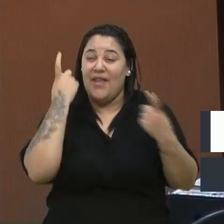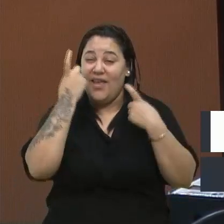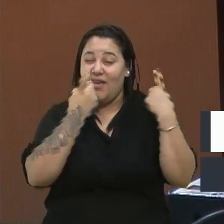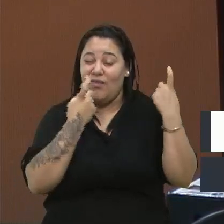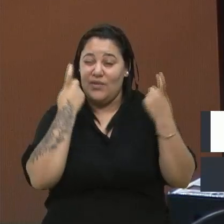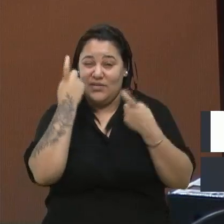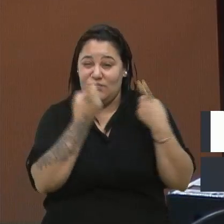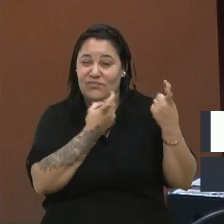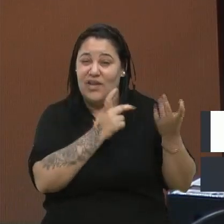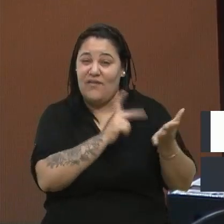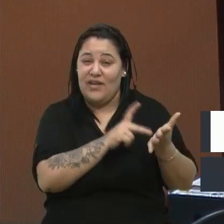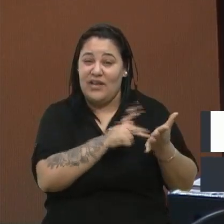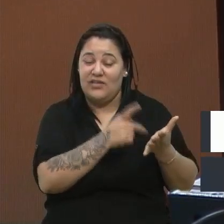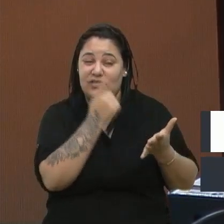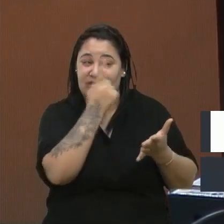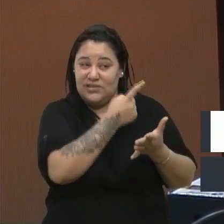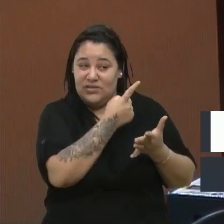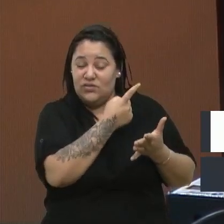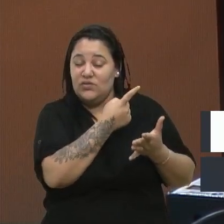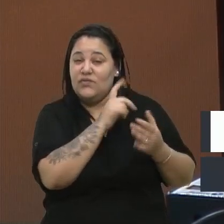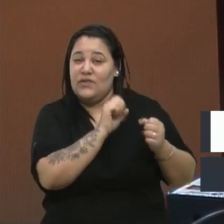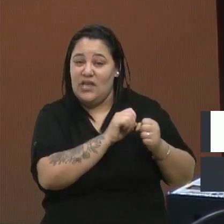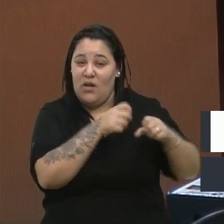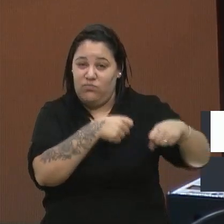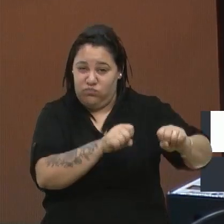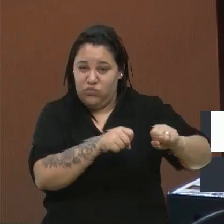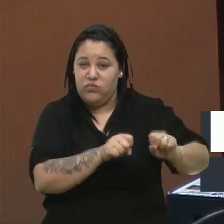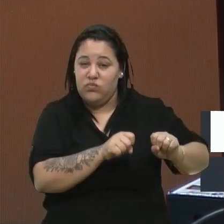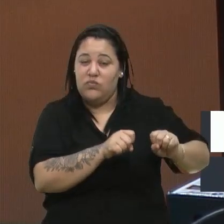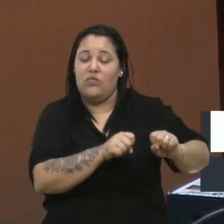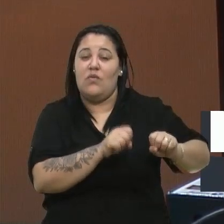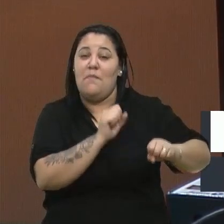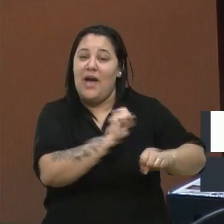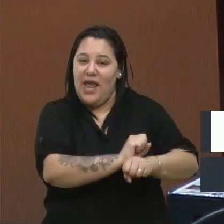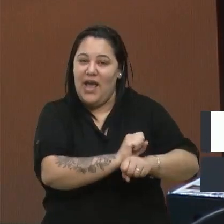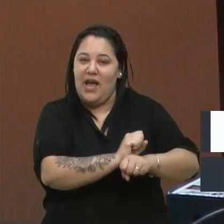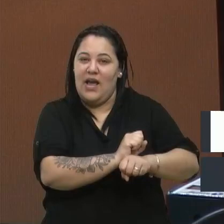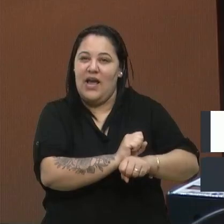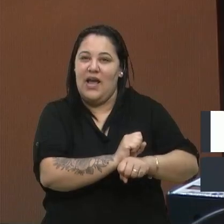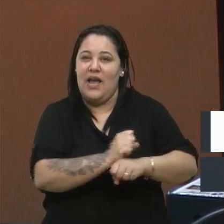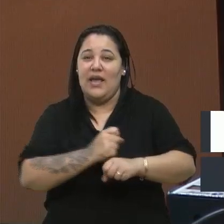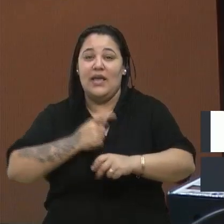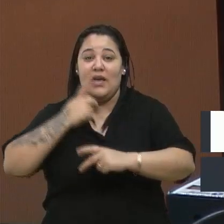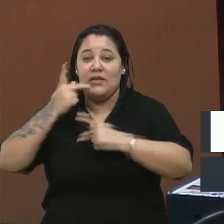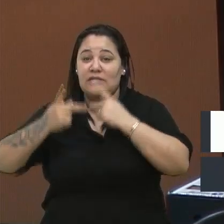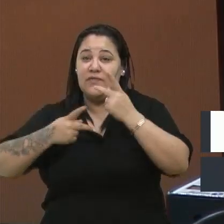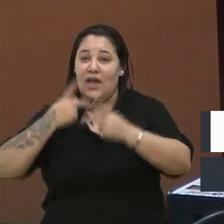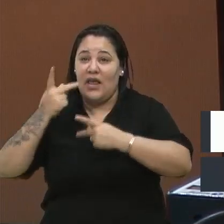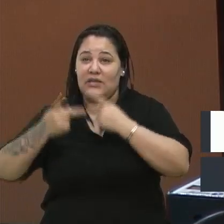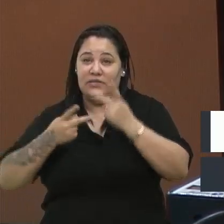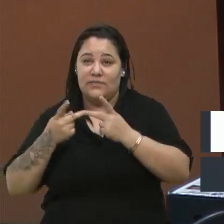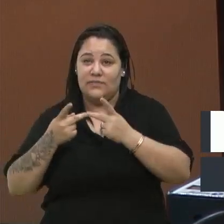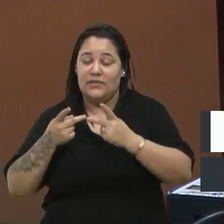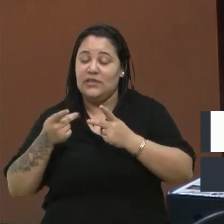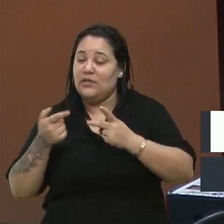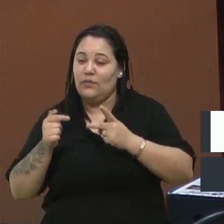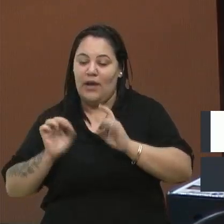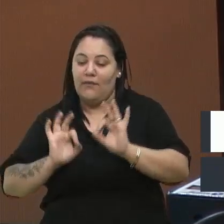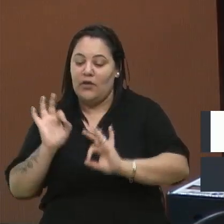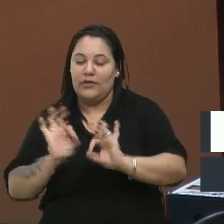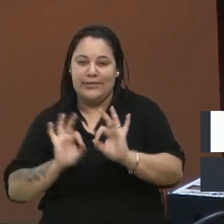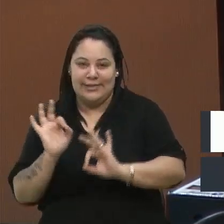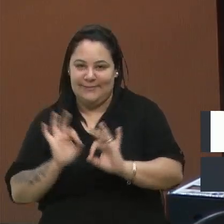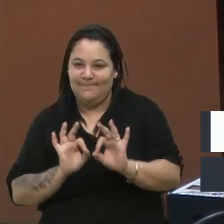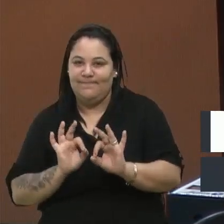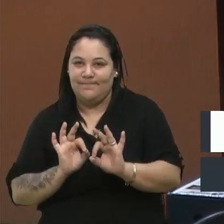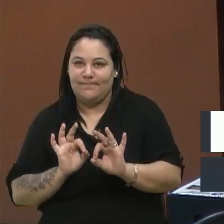nessa operação que foi feita, é que os relatos é que não estavam programados e foram feitos,